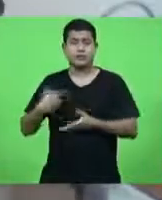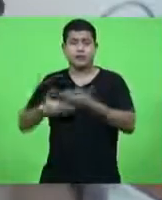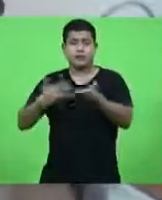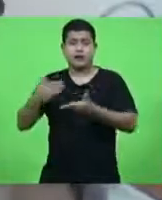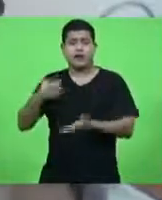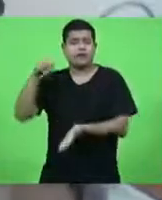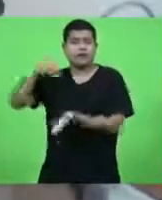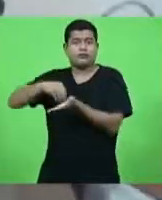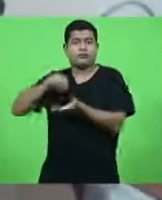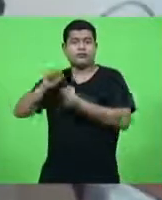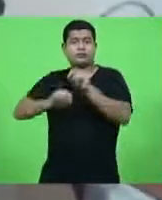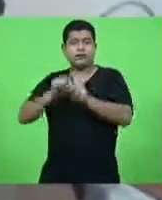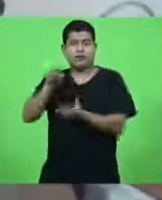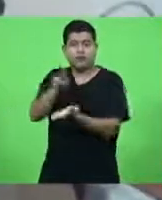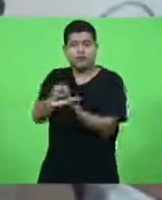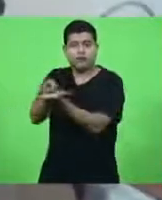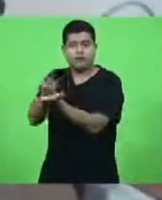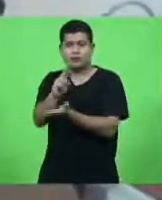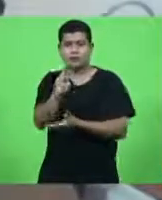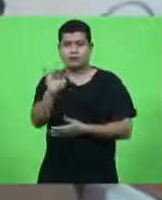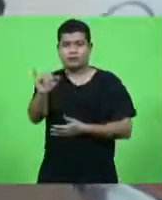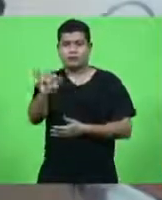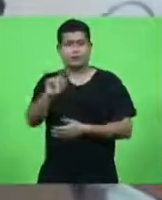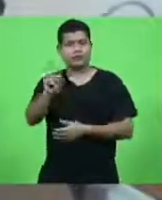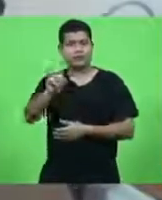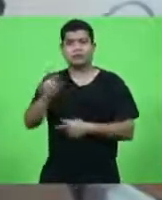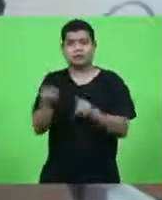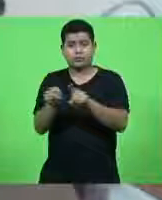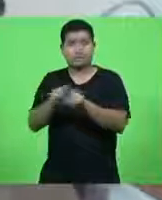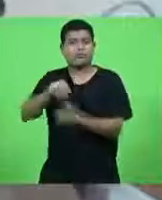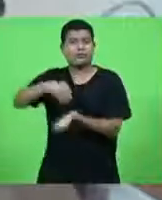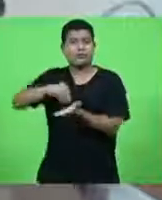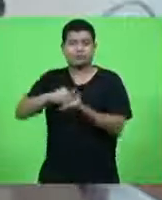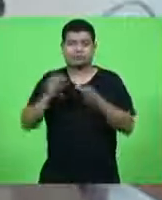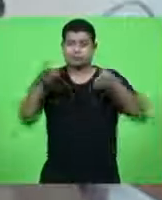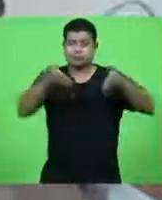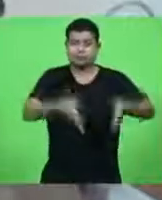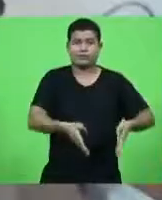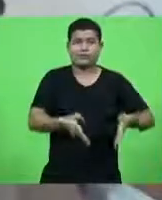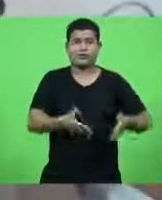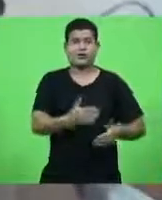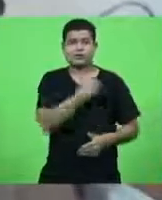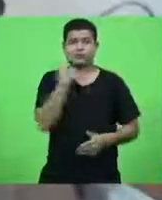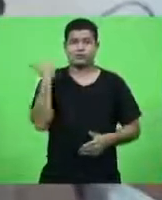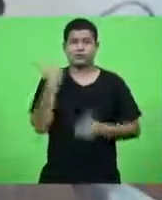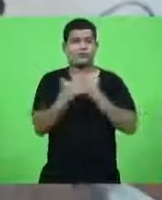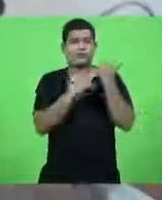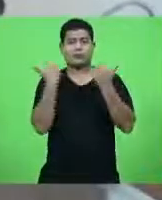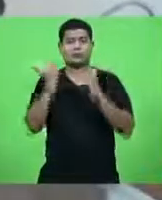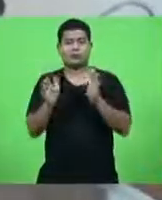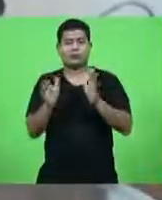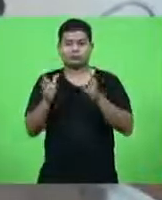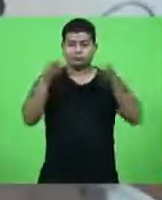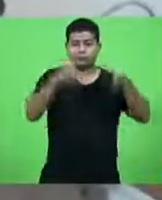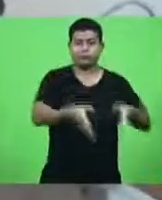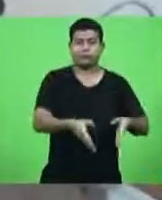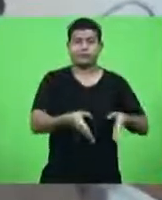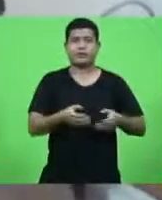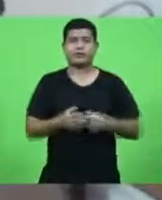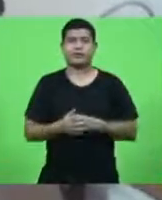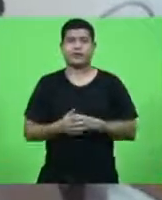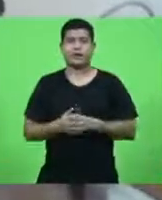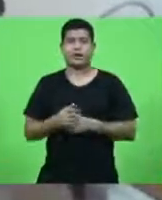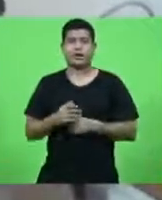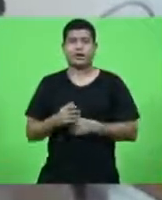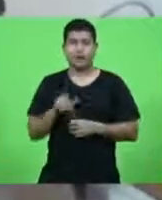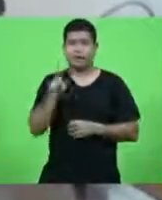vai faltar lugar para enterrar os nossos mortos eu estou falando de enterrar os nossos mortos mas ele falou pova no cemitério